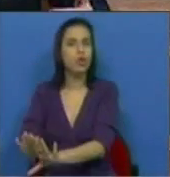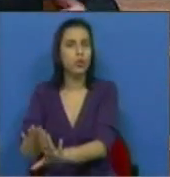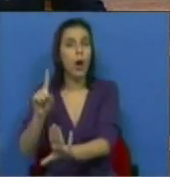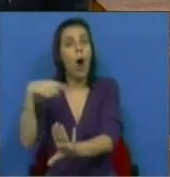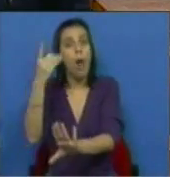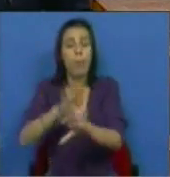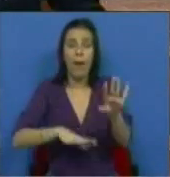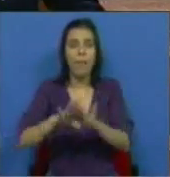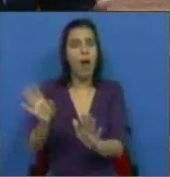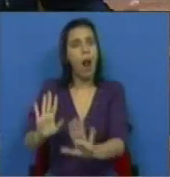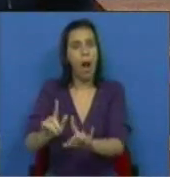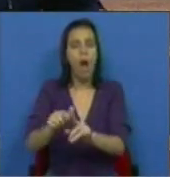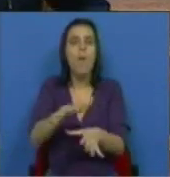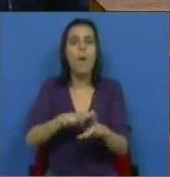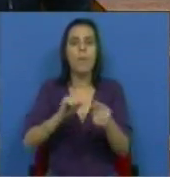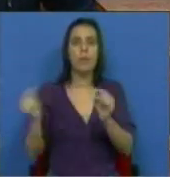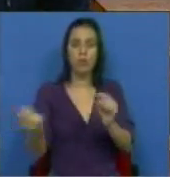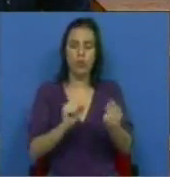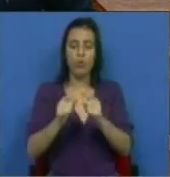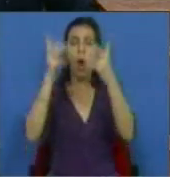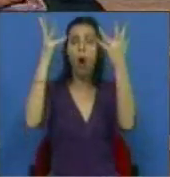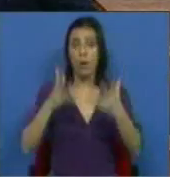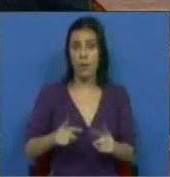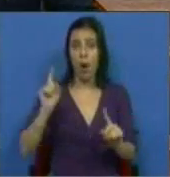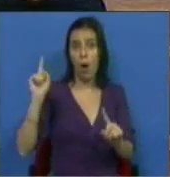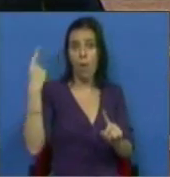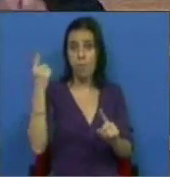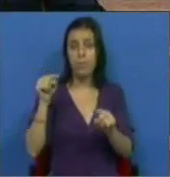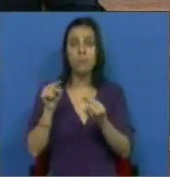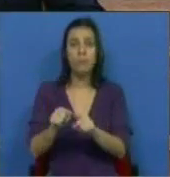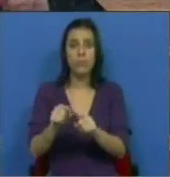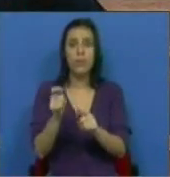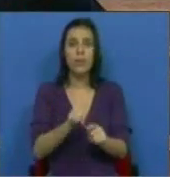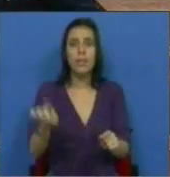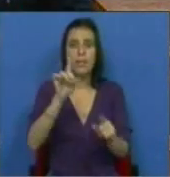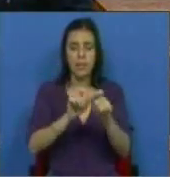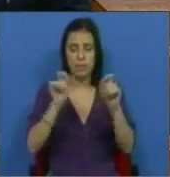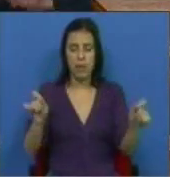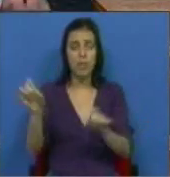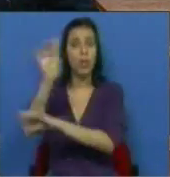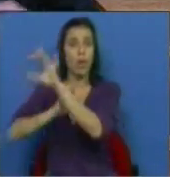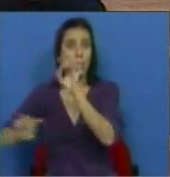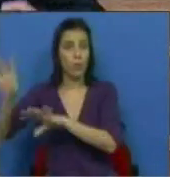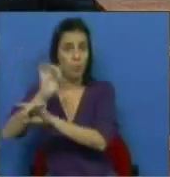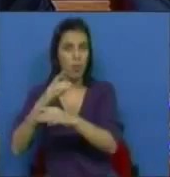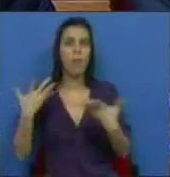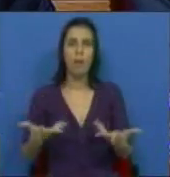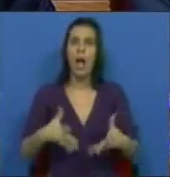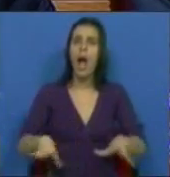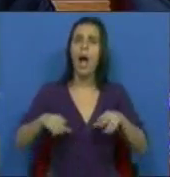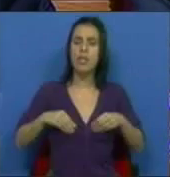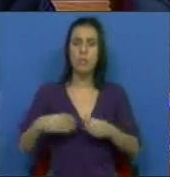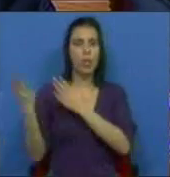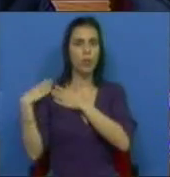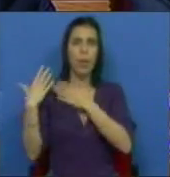deveriam ser feitas no âmbito da discussão orçamental, no âmbito do semestre europeu. É a altura de assumir